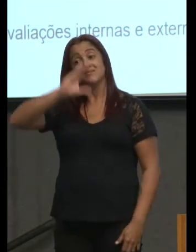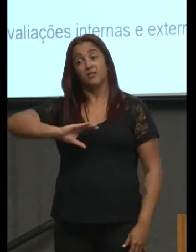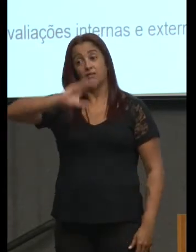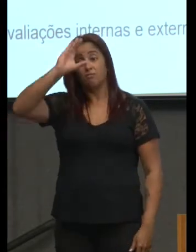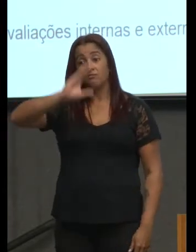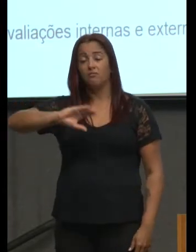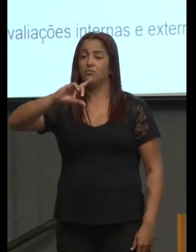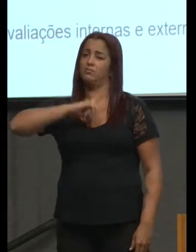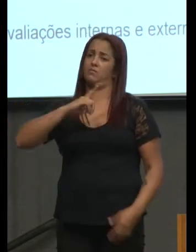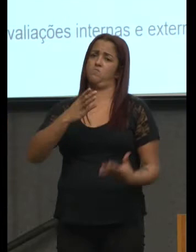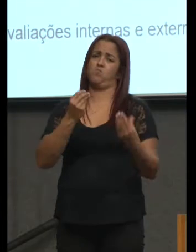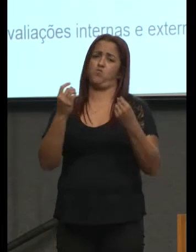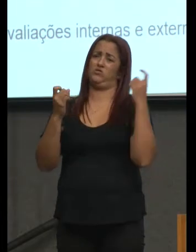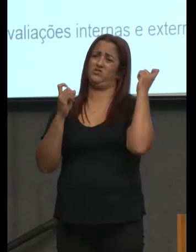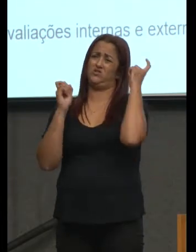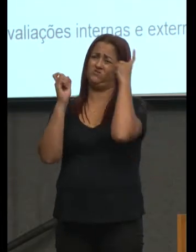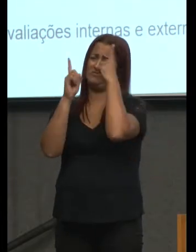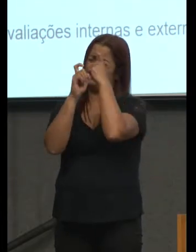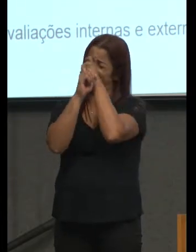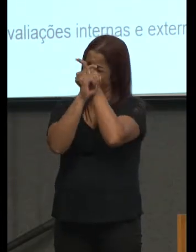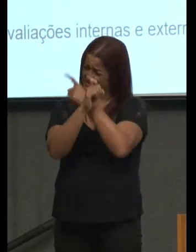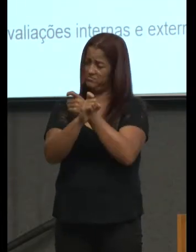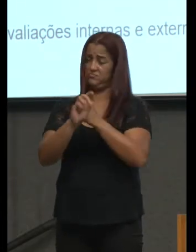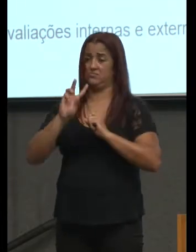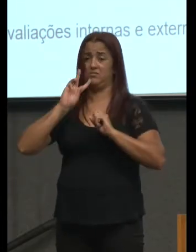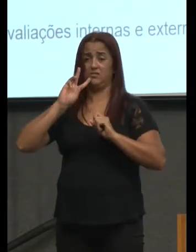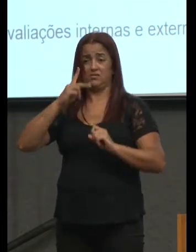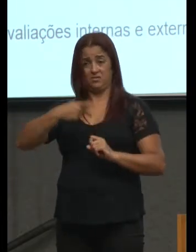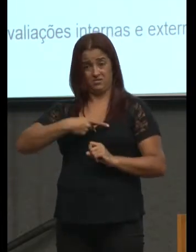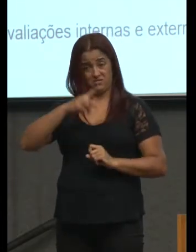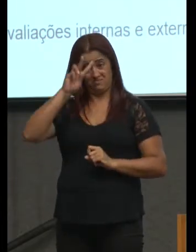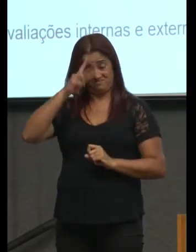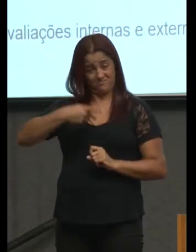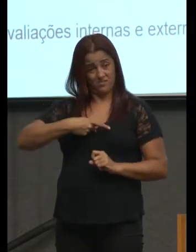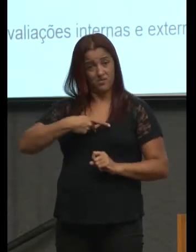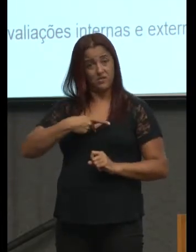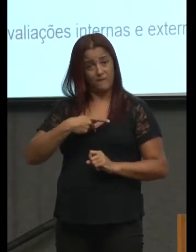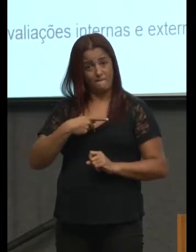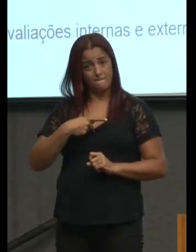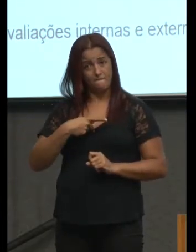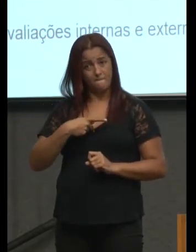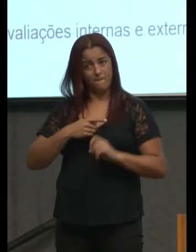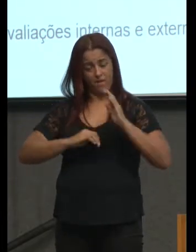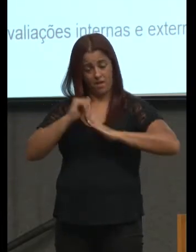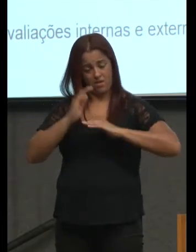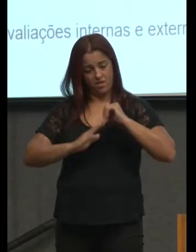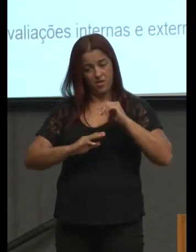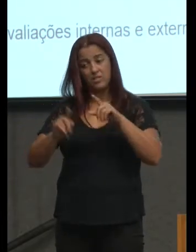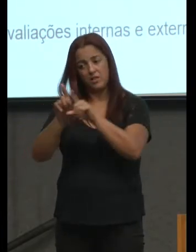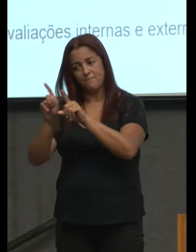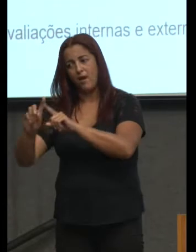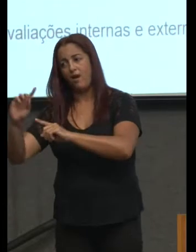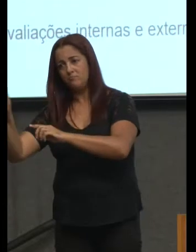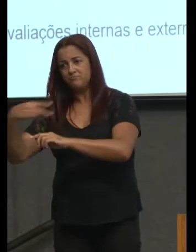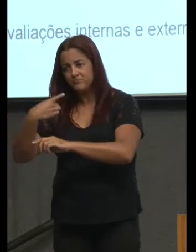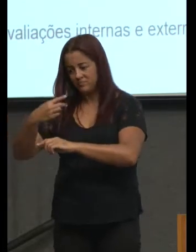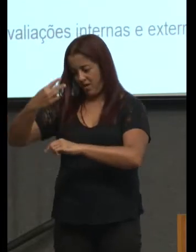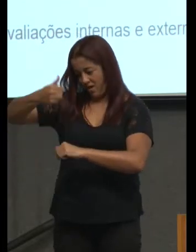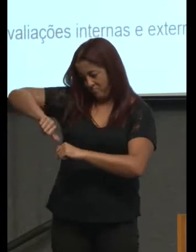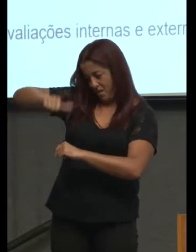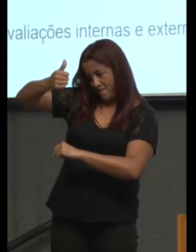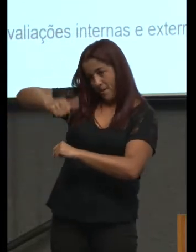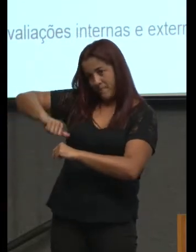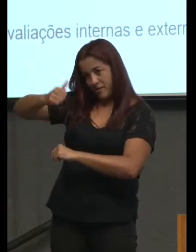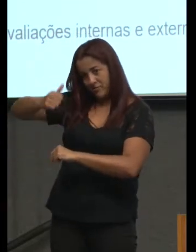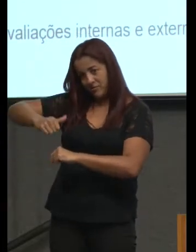muita dificuldade de nos autoavaliarmos temos muita dificuldade de sermos avaliados e talvez até